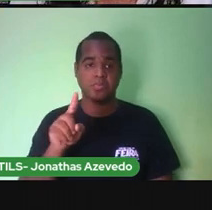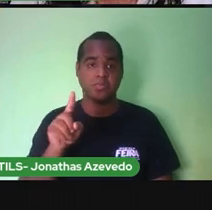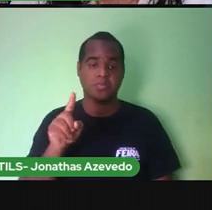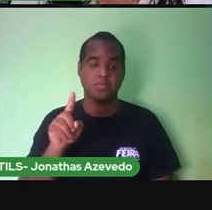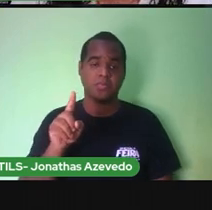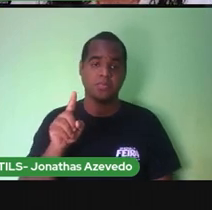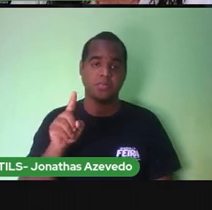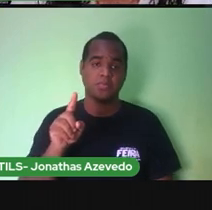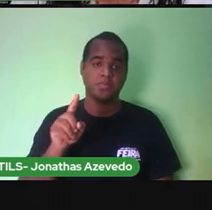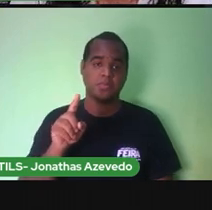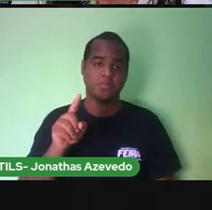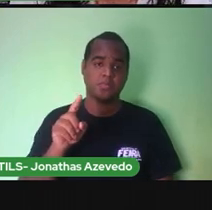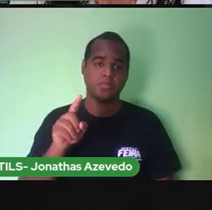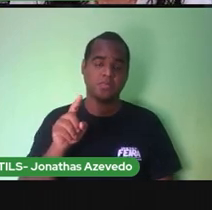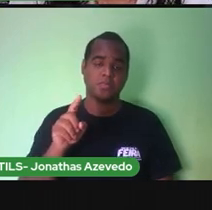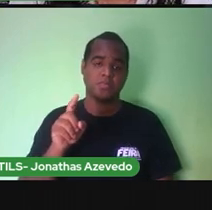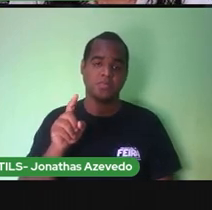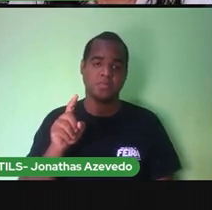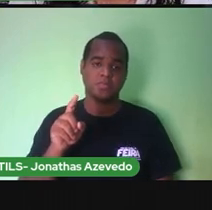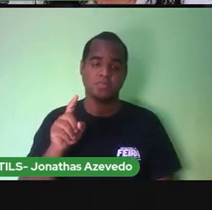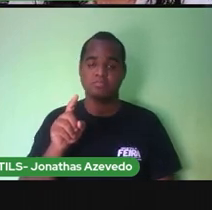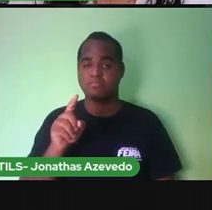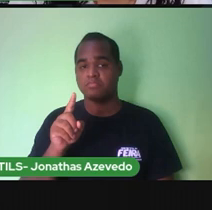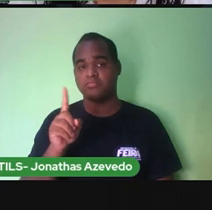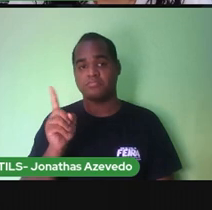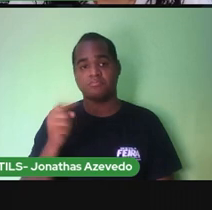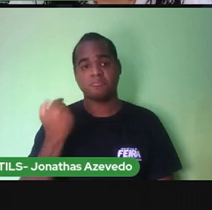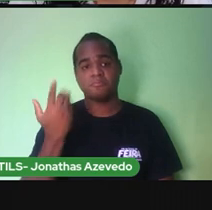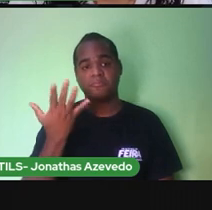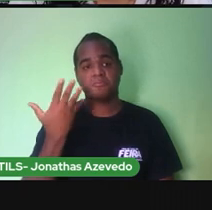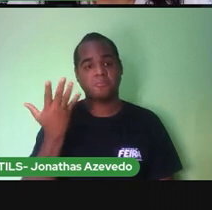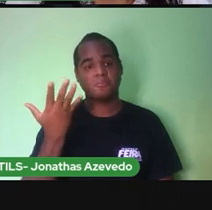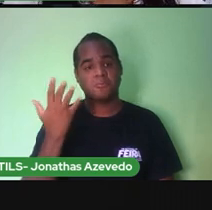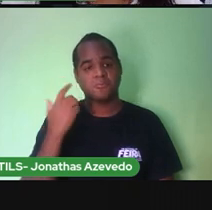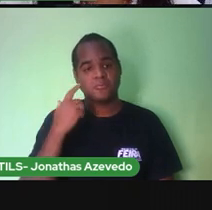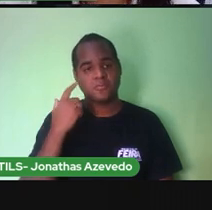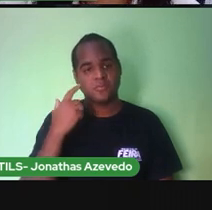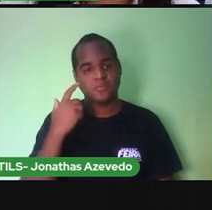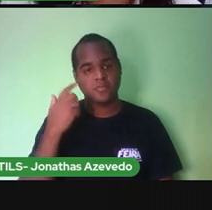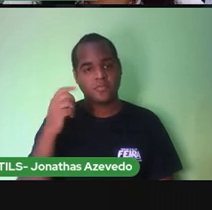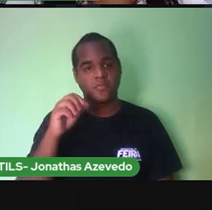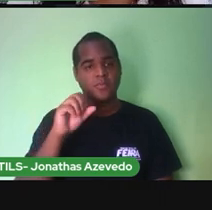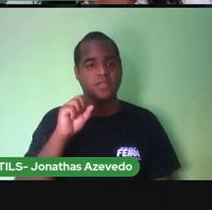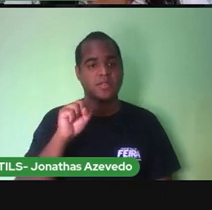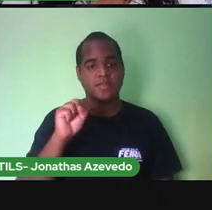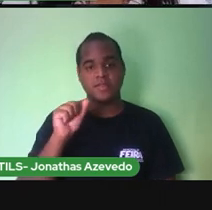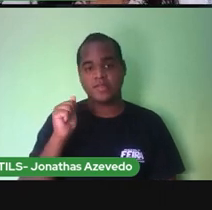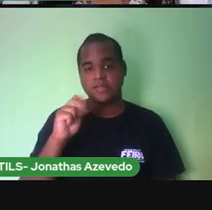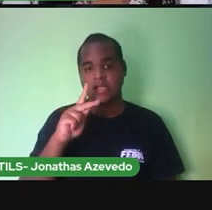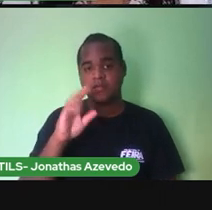Deixa eu ver... De... Ai... De sapo.